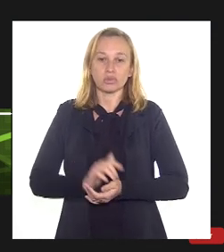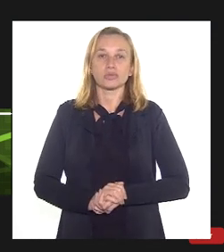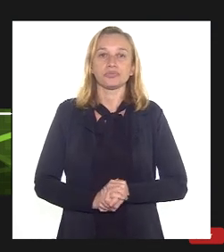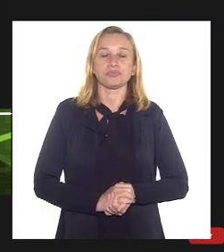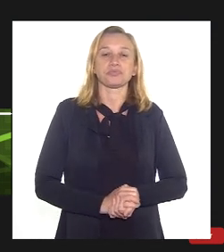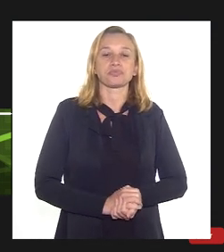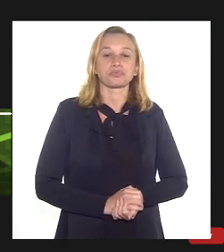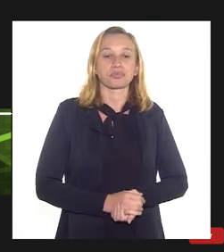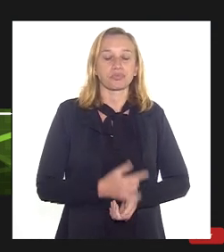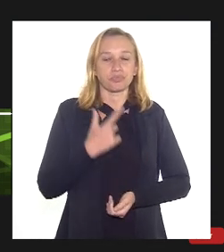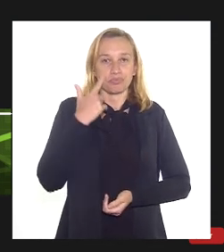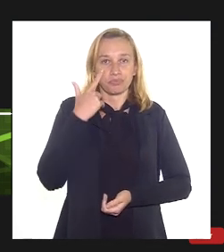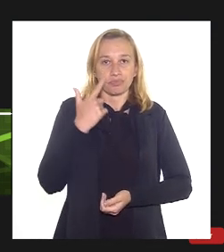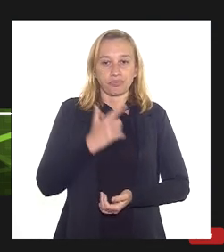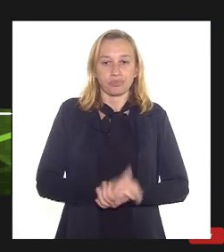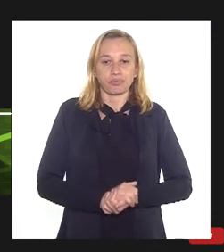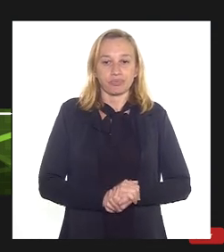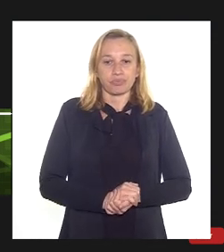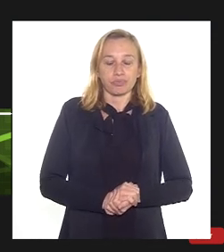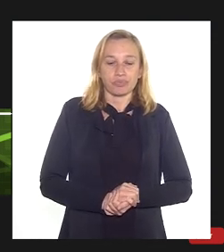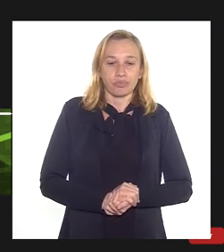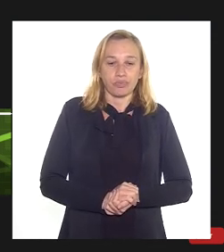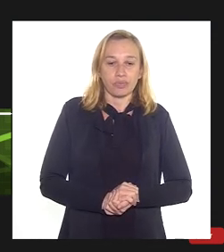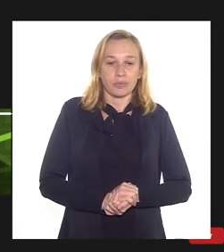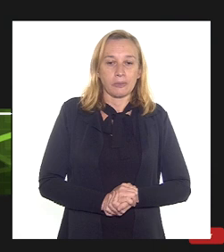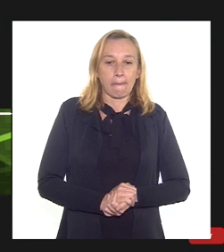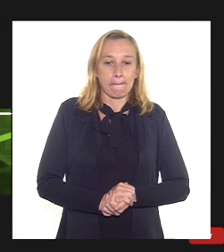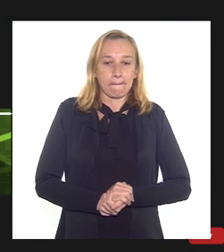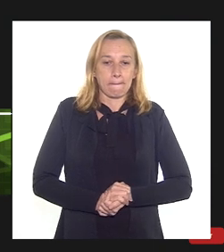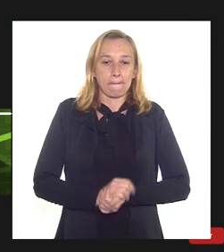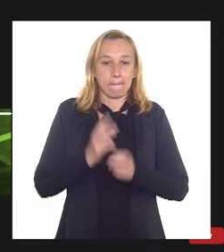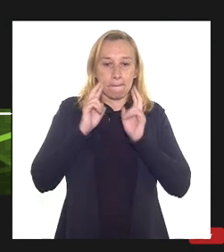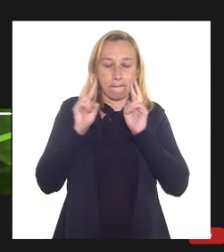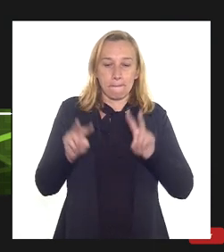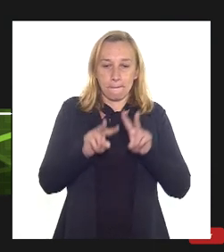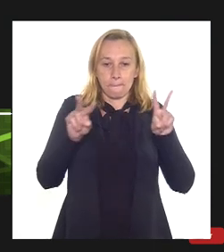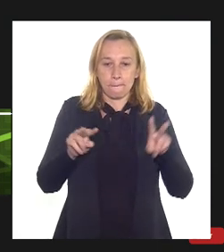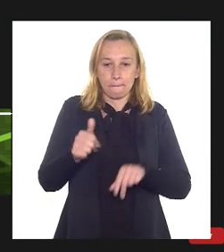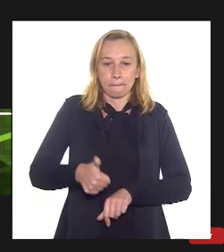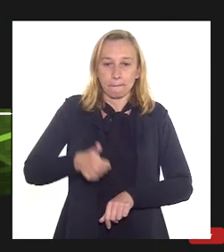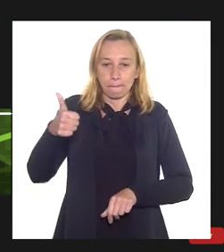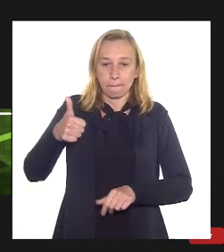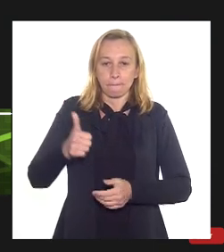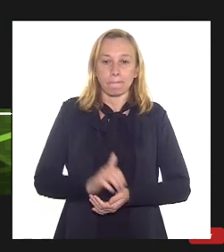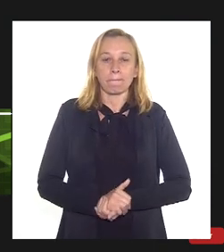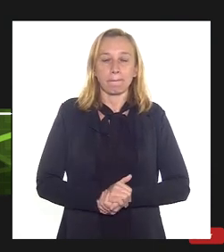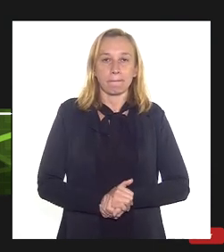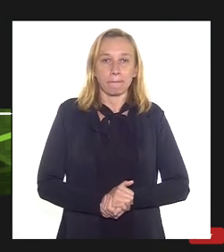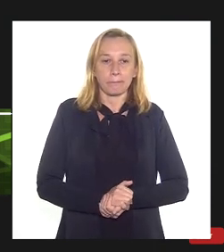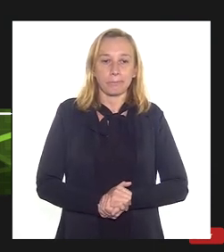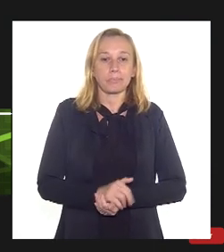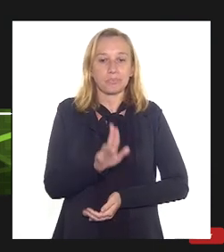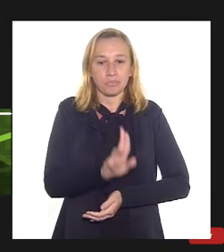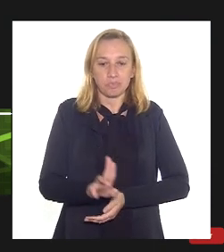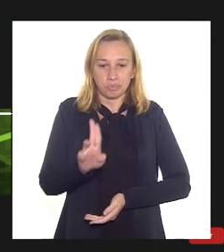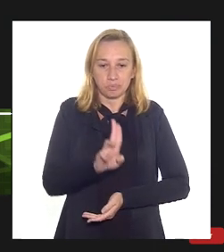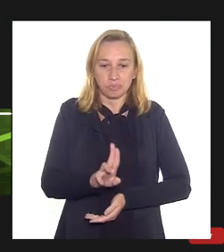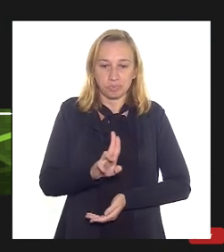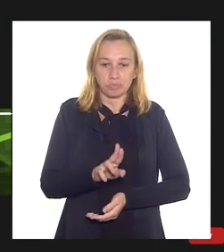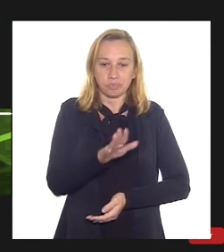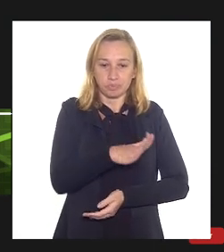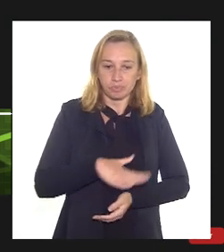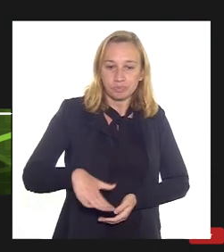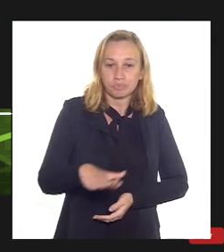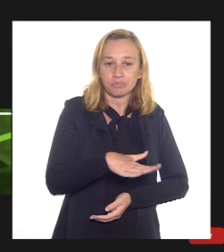para poder, em havendo viabilidade dele, poder ter prosseguimento, utilizando então essa